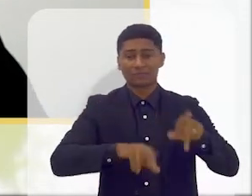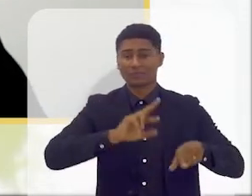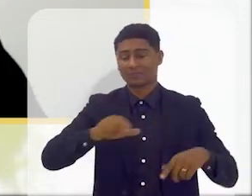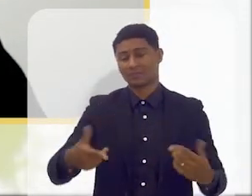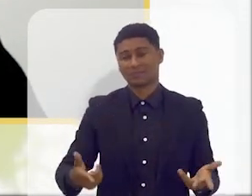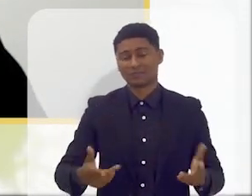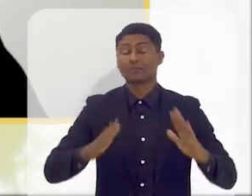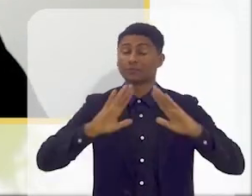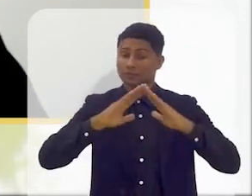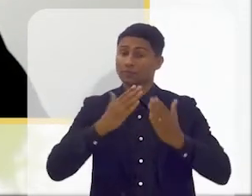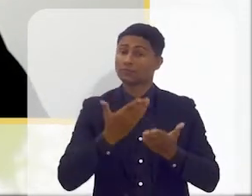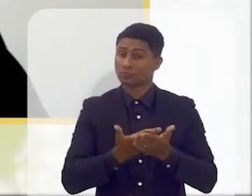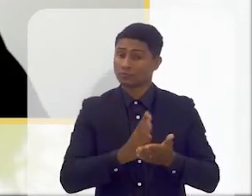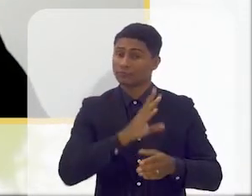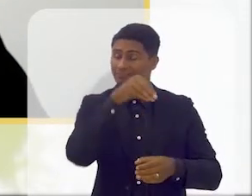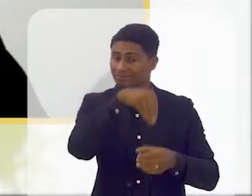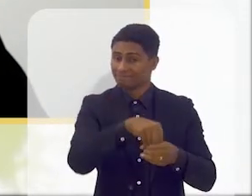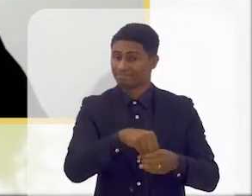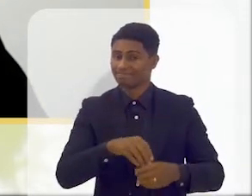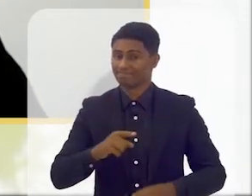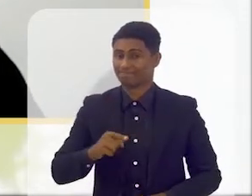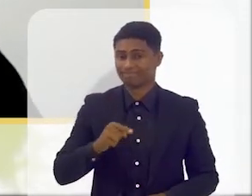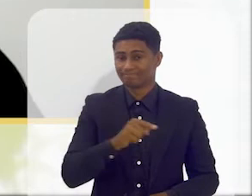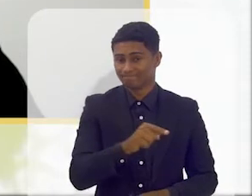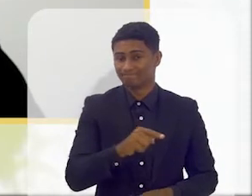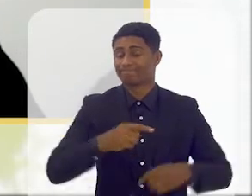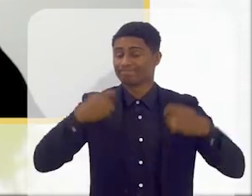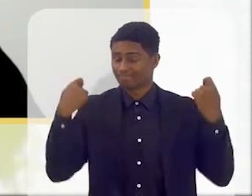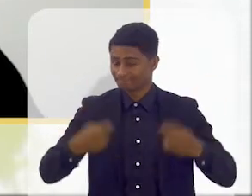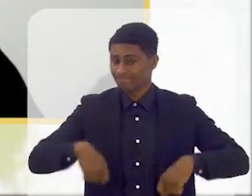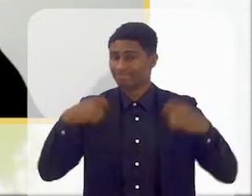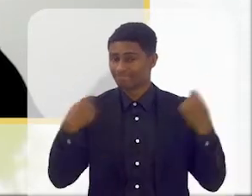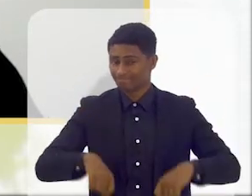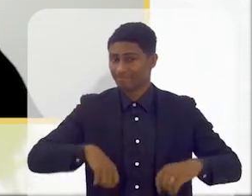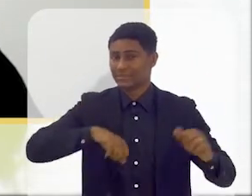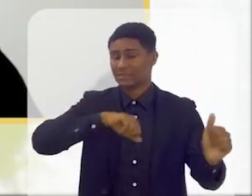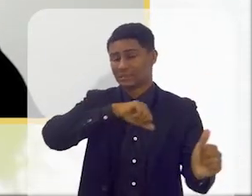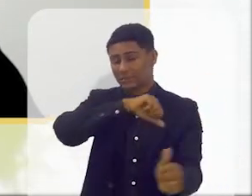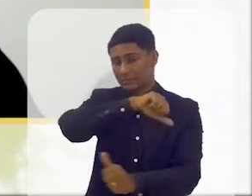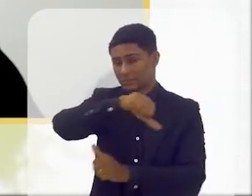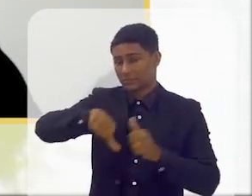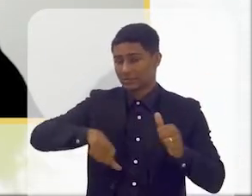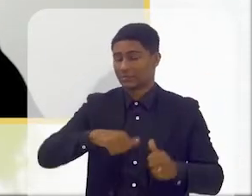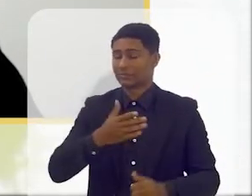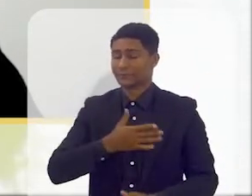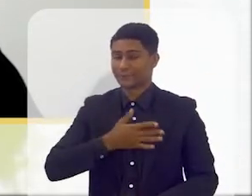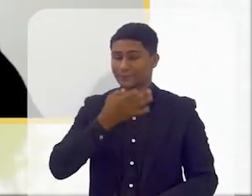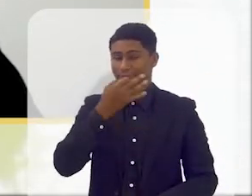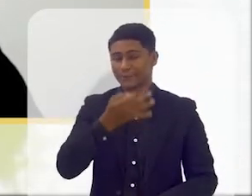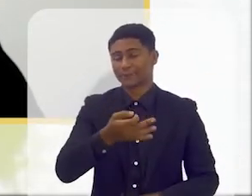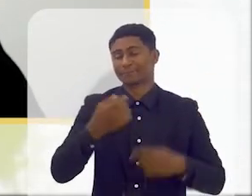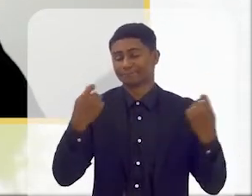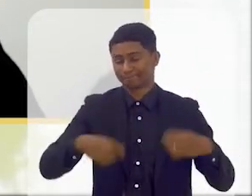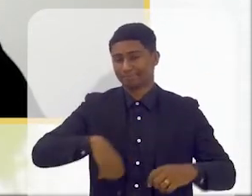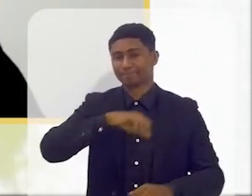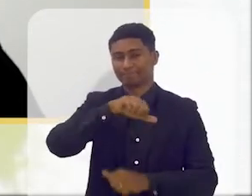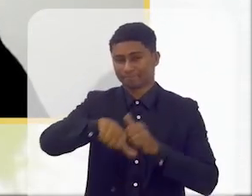escola ainda não está, a escola ainda tem que mudar muito, no meu conceito,